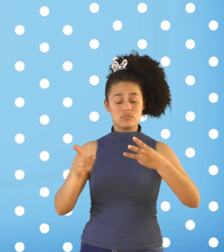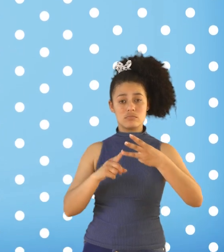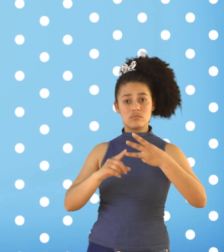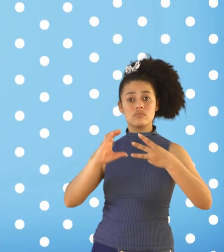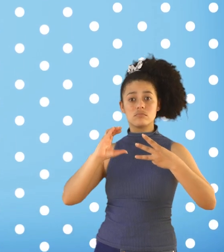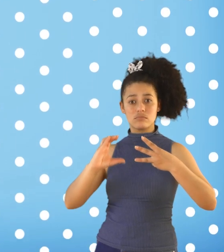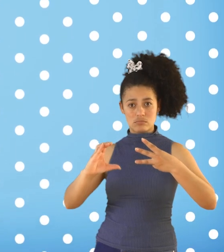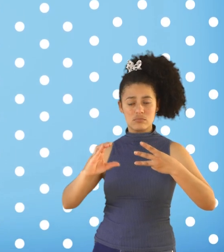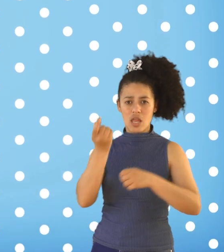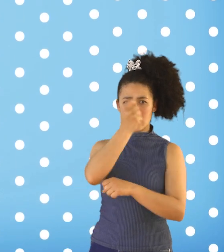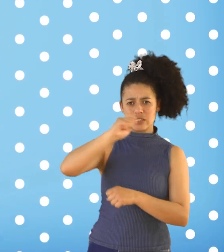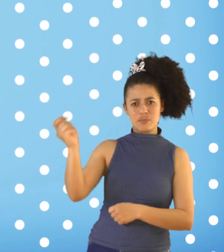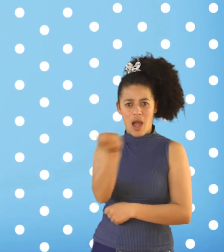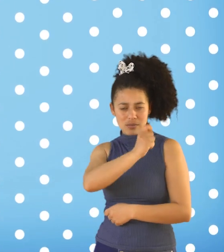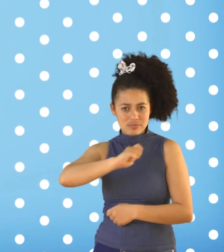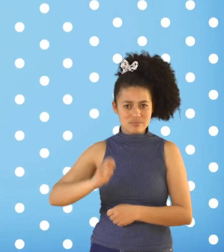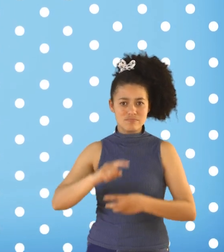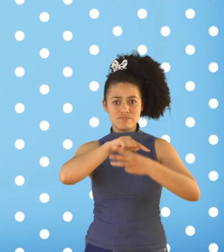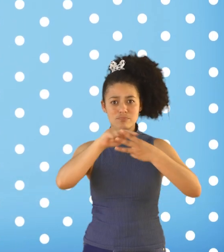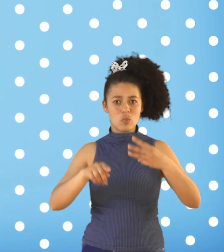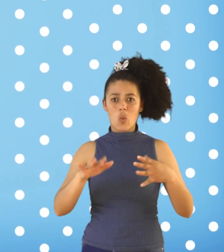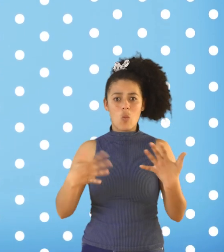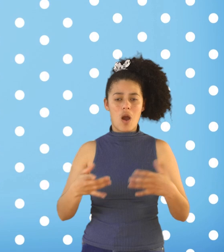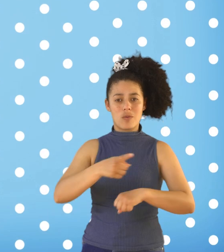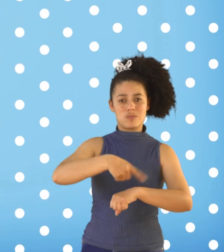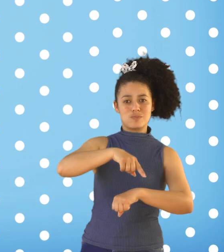Alternativa C Espada Valendo!